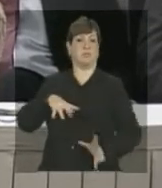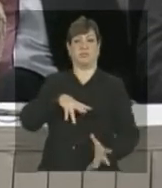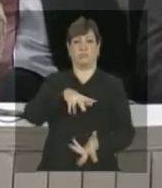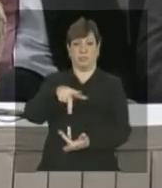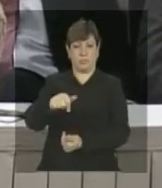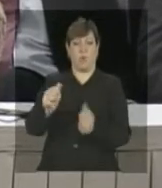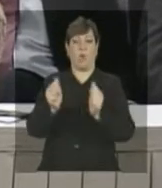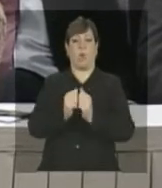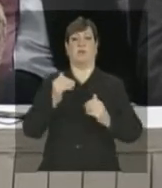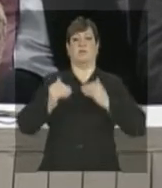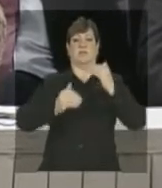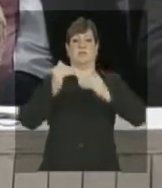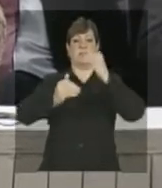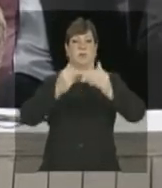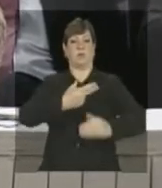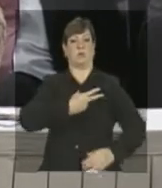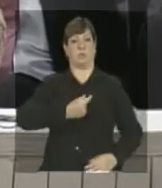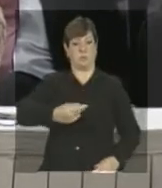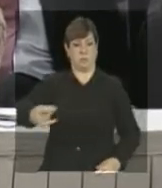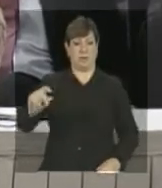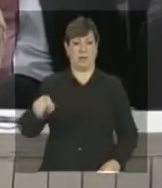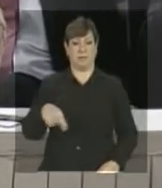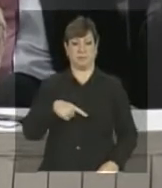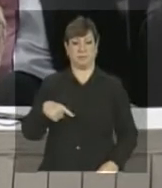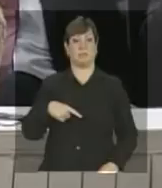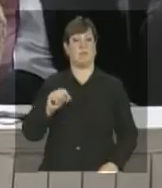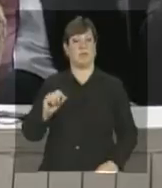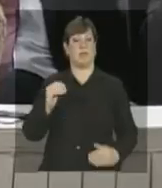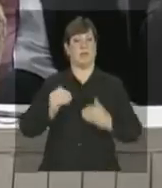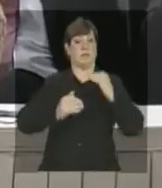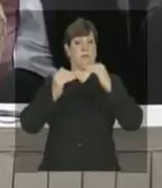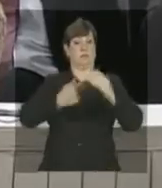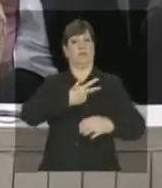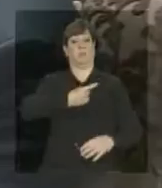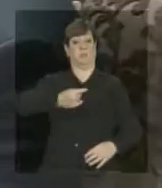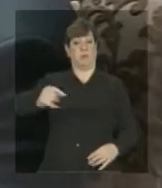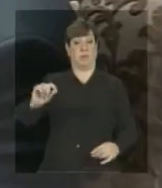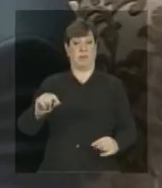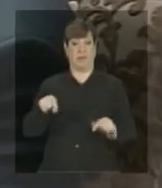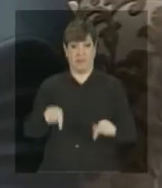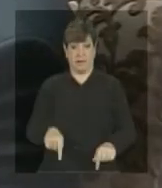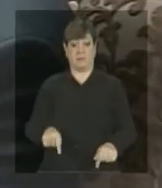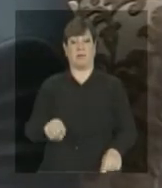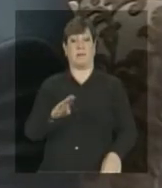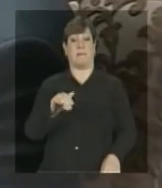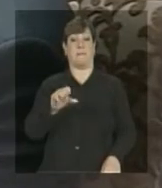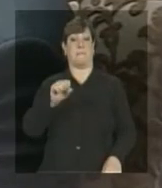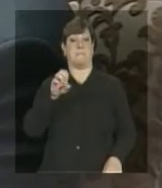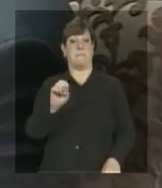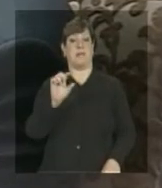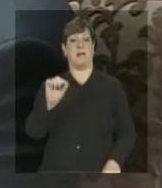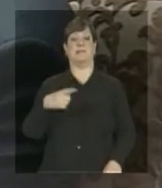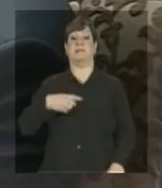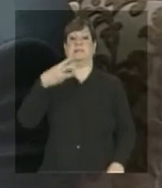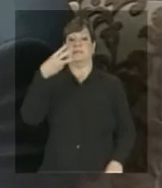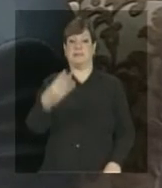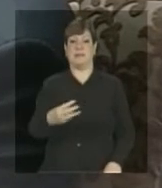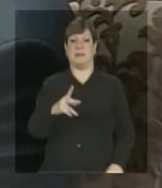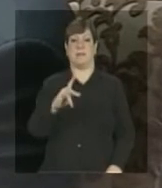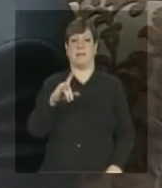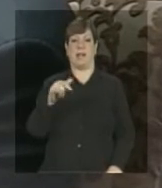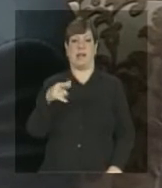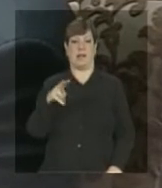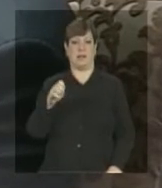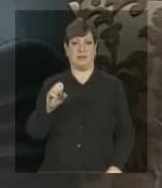o desenvolvimento sustentável. Desenvolvimento sustentável esse, baseado em três pilares,